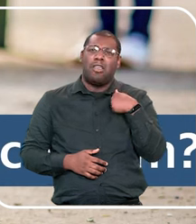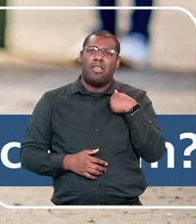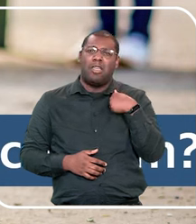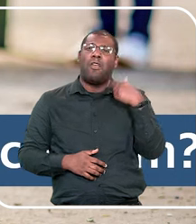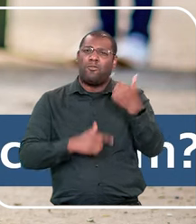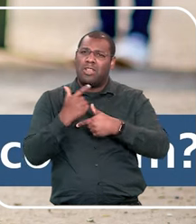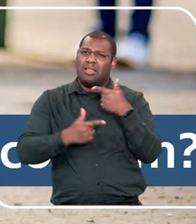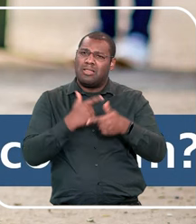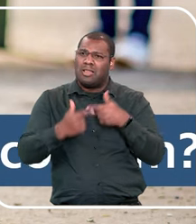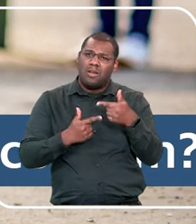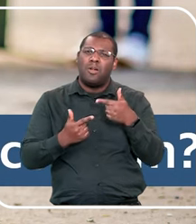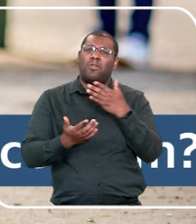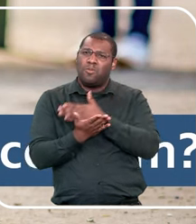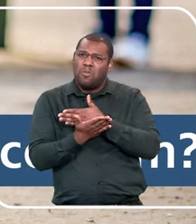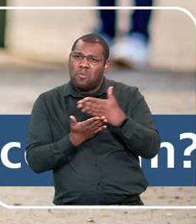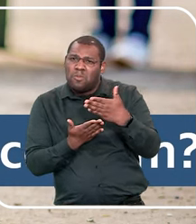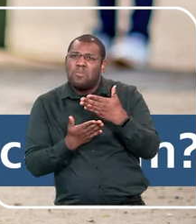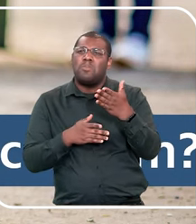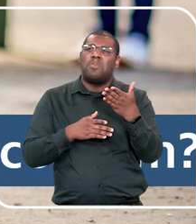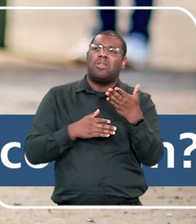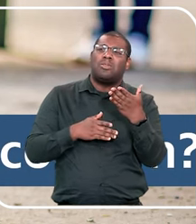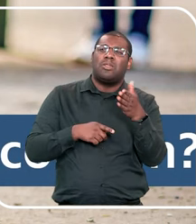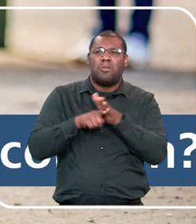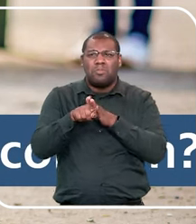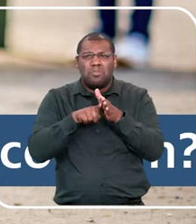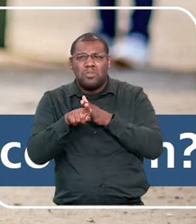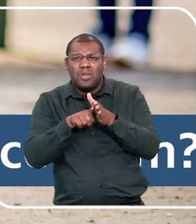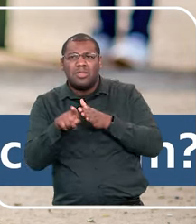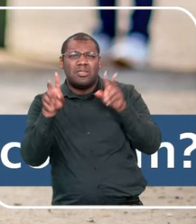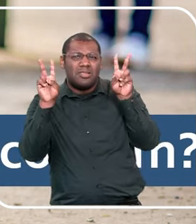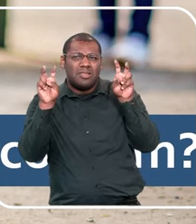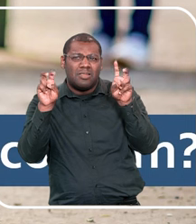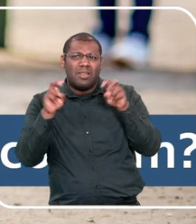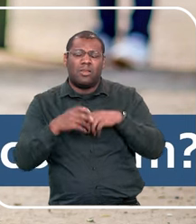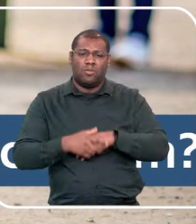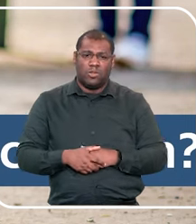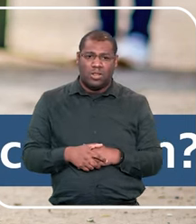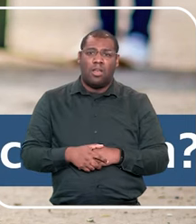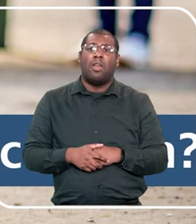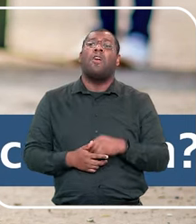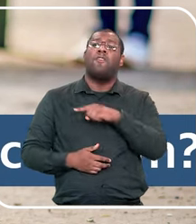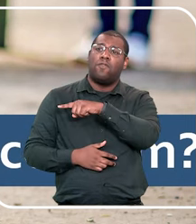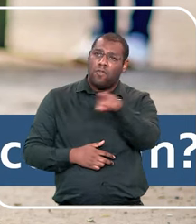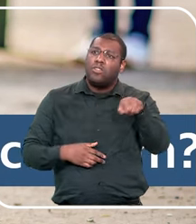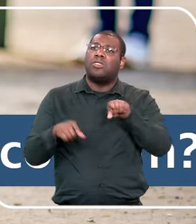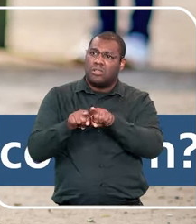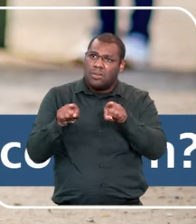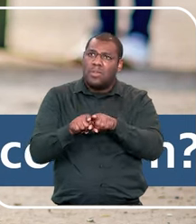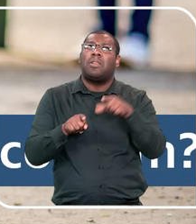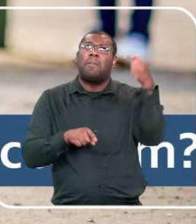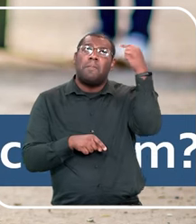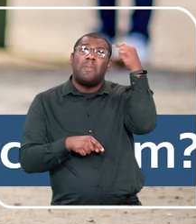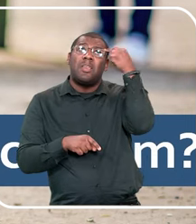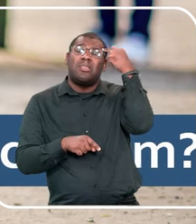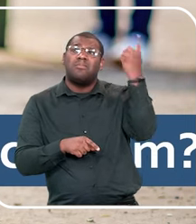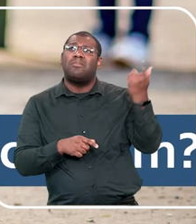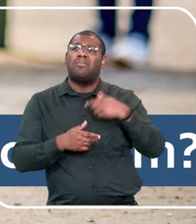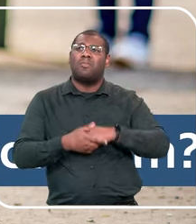a estudar o assunto. E eu convido vocês também a pensarem nisso, né?